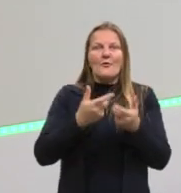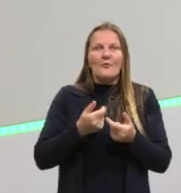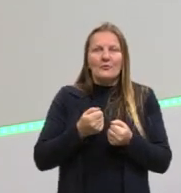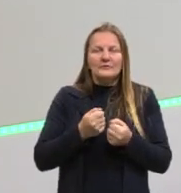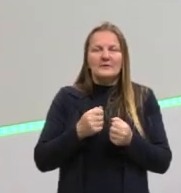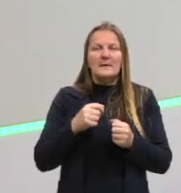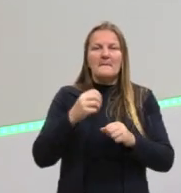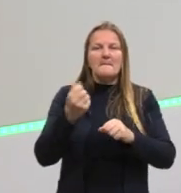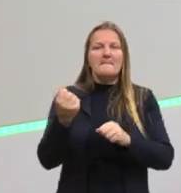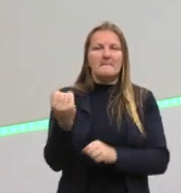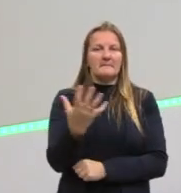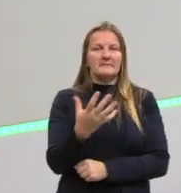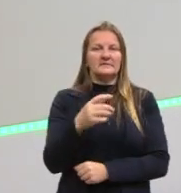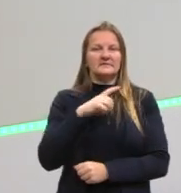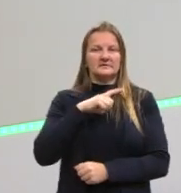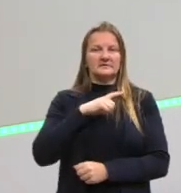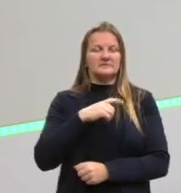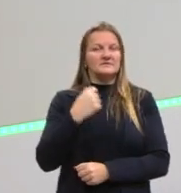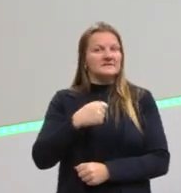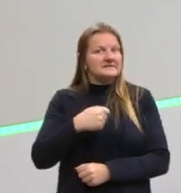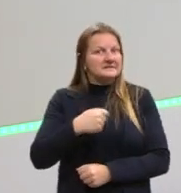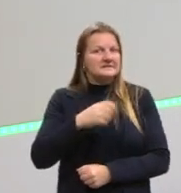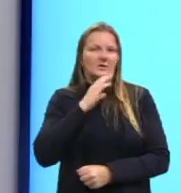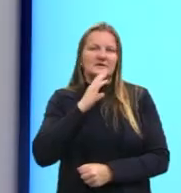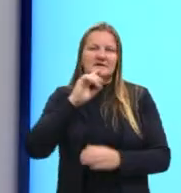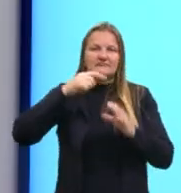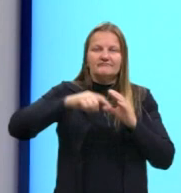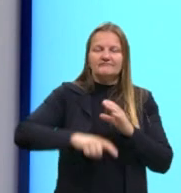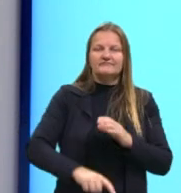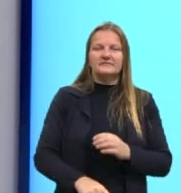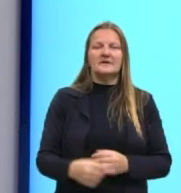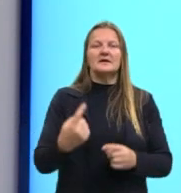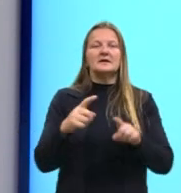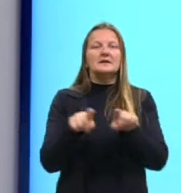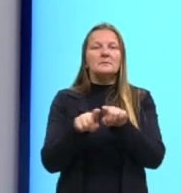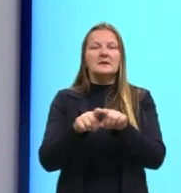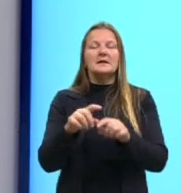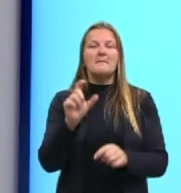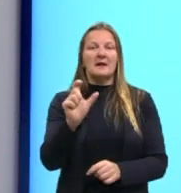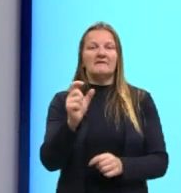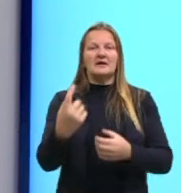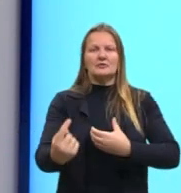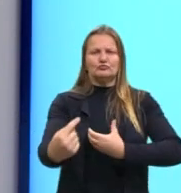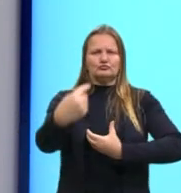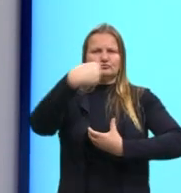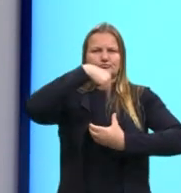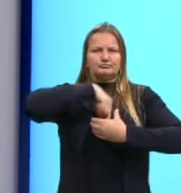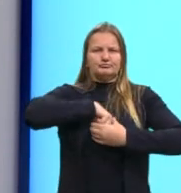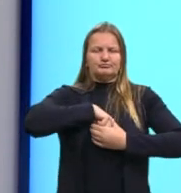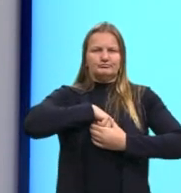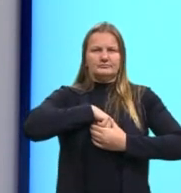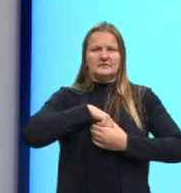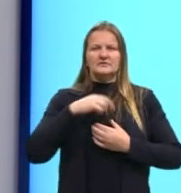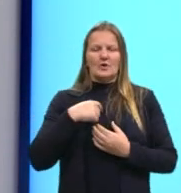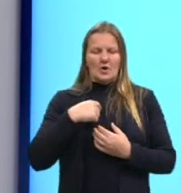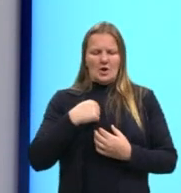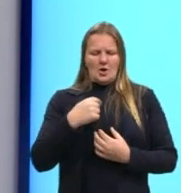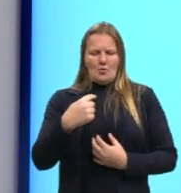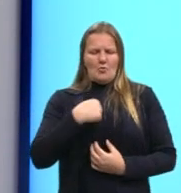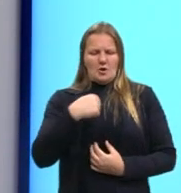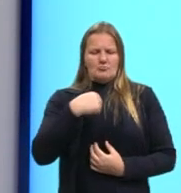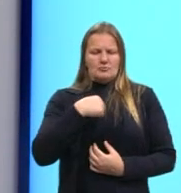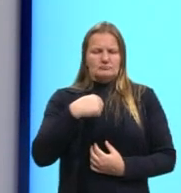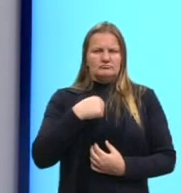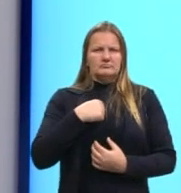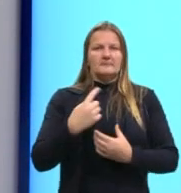modernidade e os gregos já traziam para nós. A subjetividade. Pensarmos muito a partir de nós, do meu